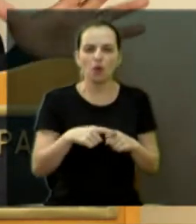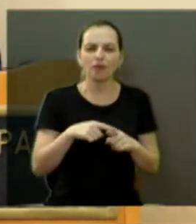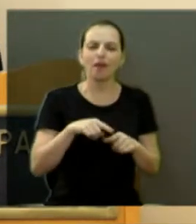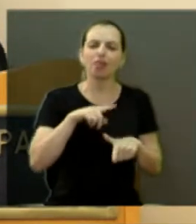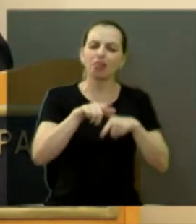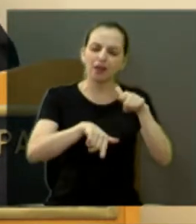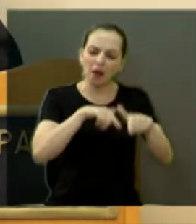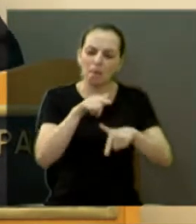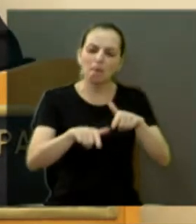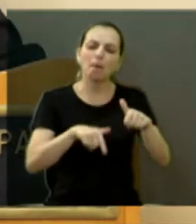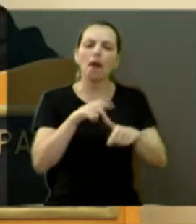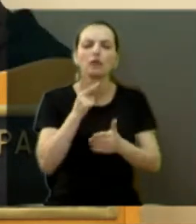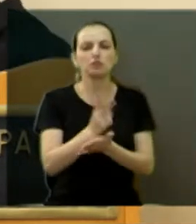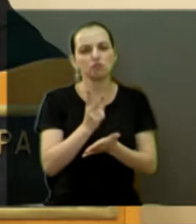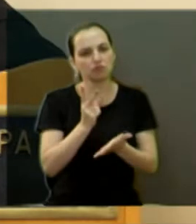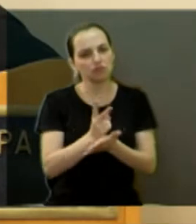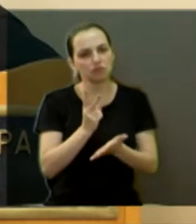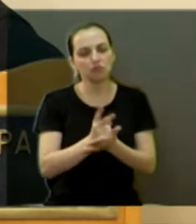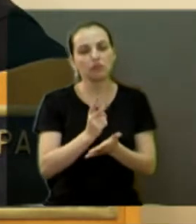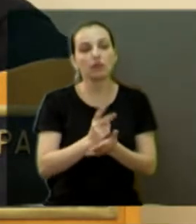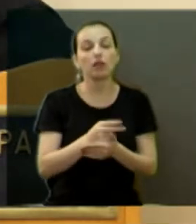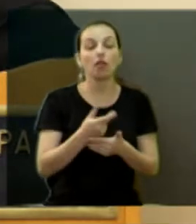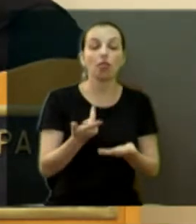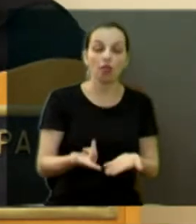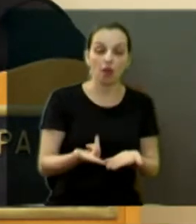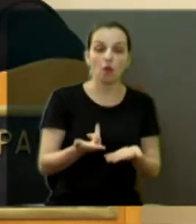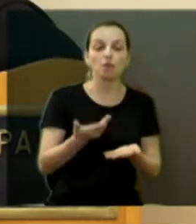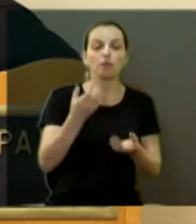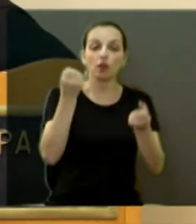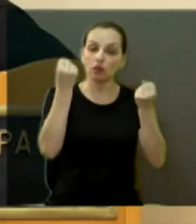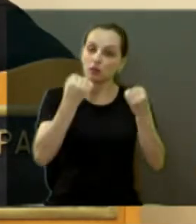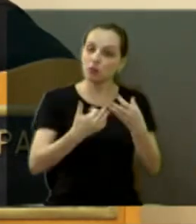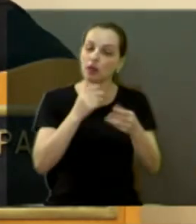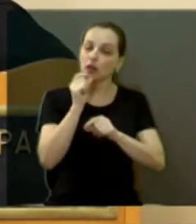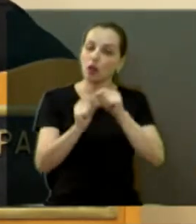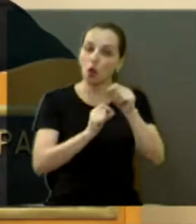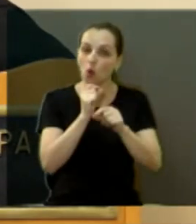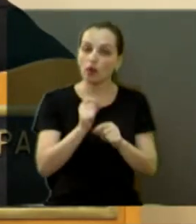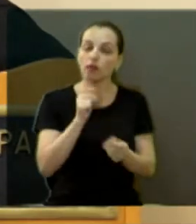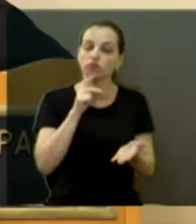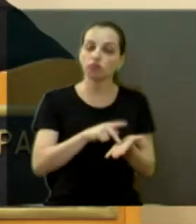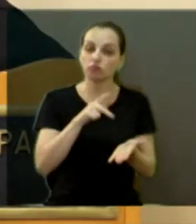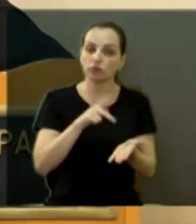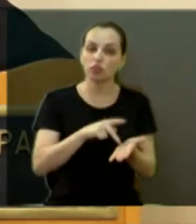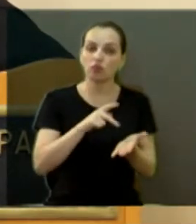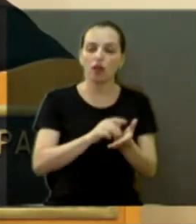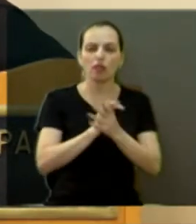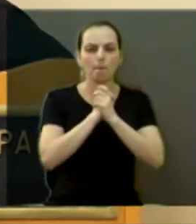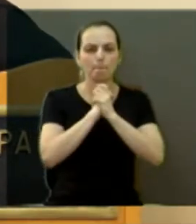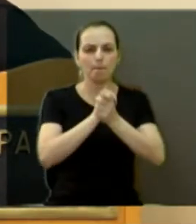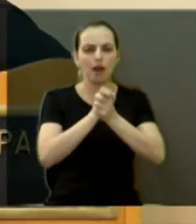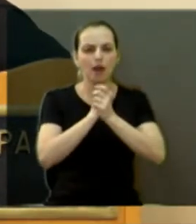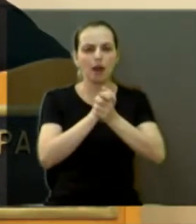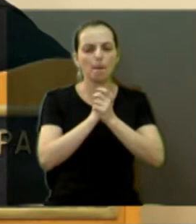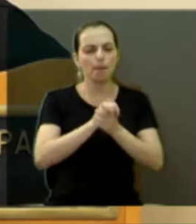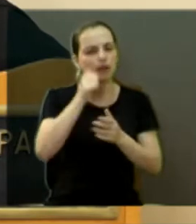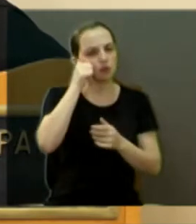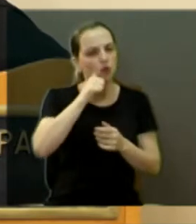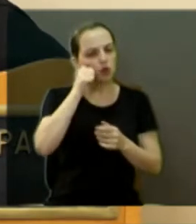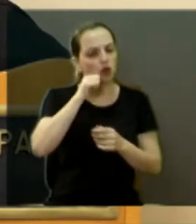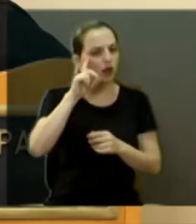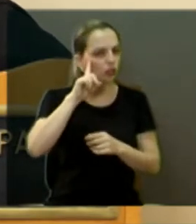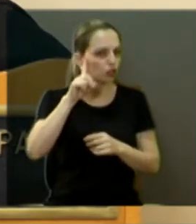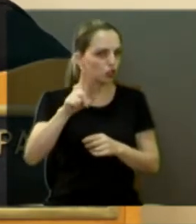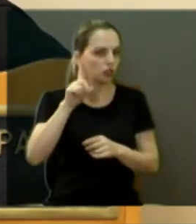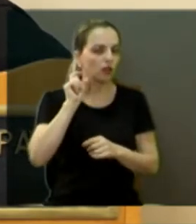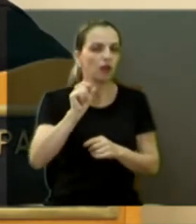homem é difícil, né? Então, isso que eu falo para vocês, eu, a realidade, quem está escutando em casa, parabéns, Dias Mulheres, muito obrigado pelo